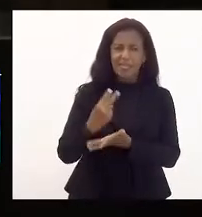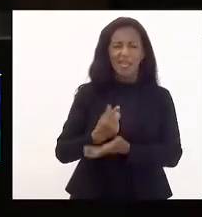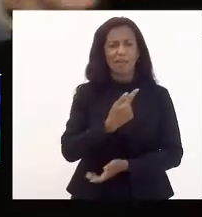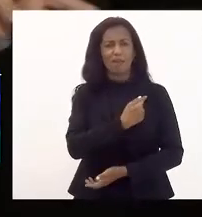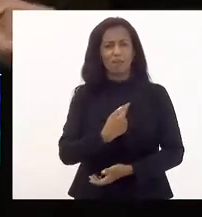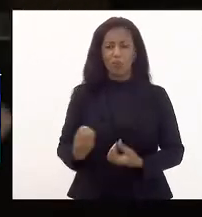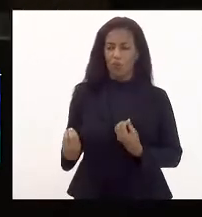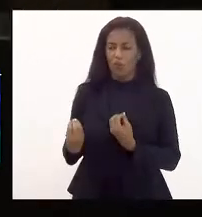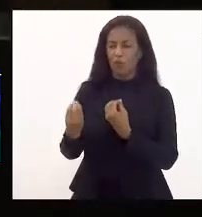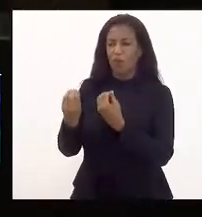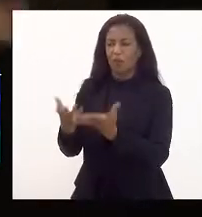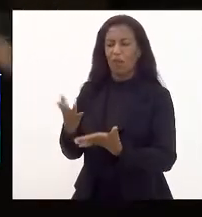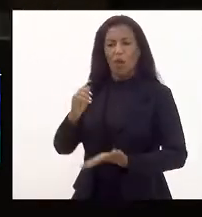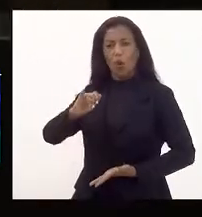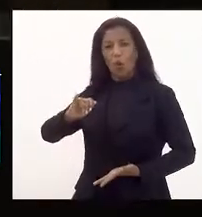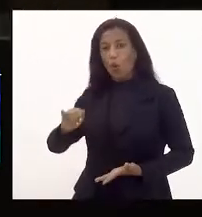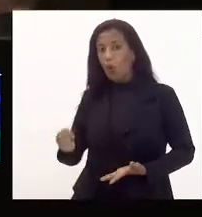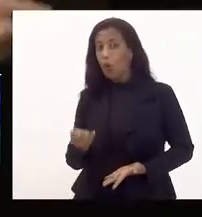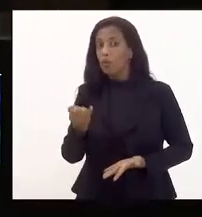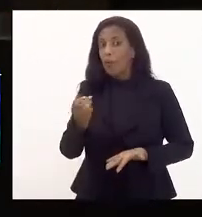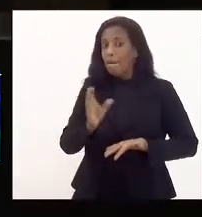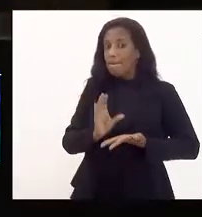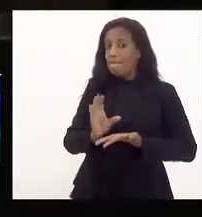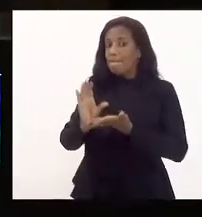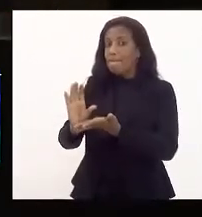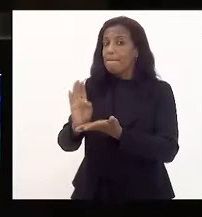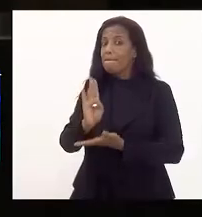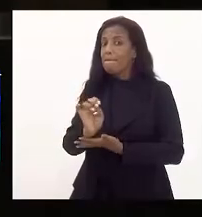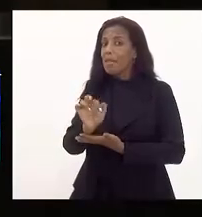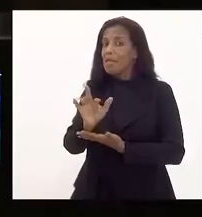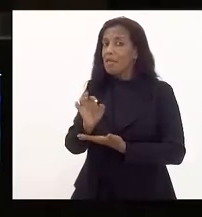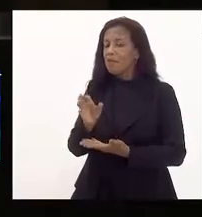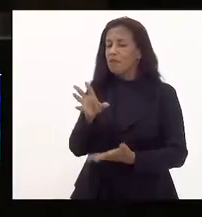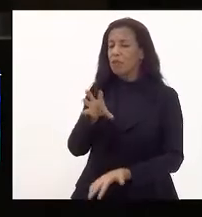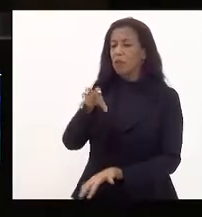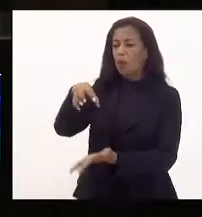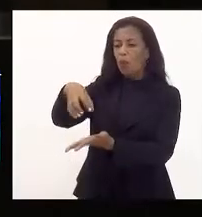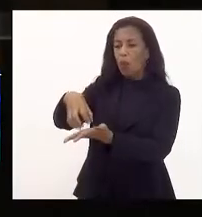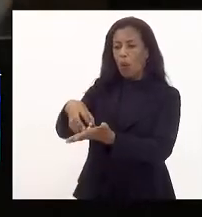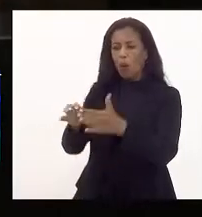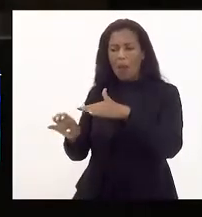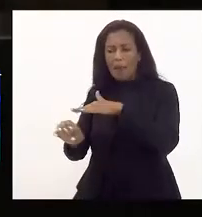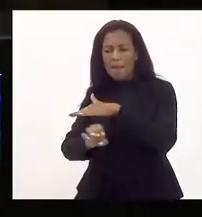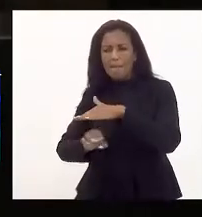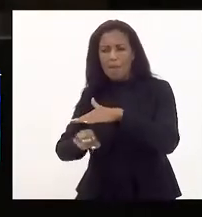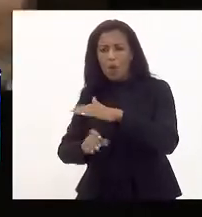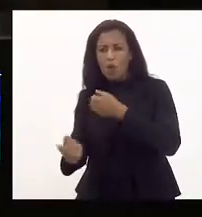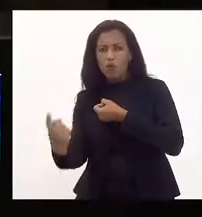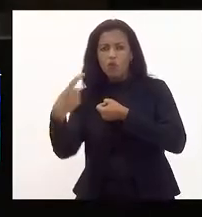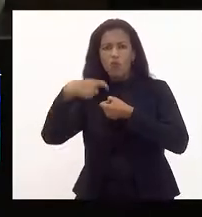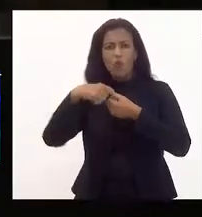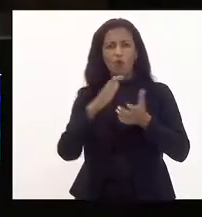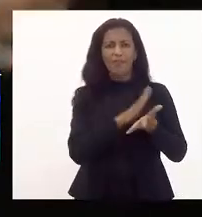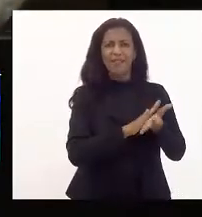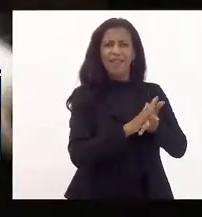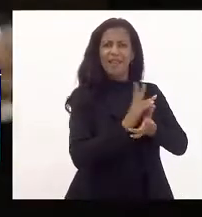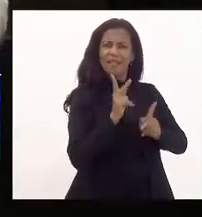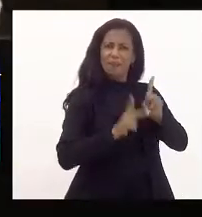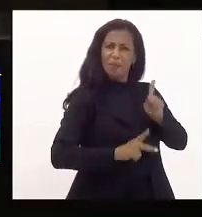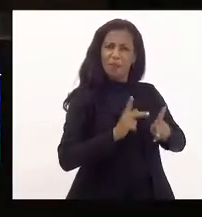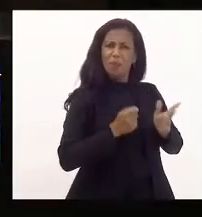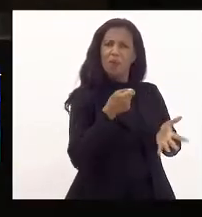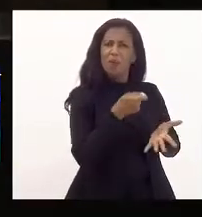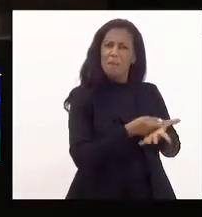incentivos fiscais, que na verdade são benefícios fiscais, para o setor empresarial, nada retorna para a população que paga